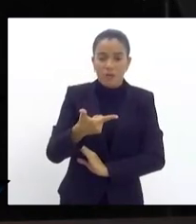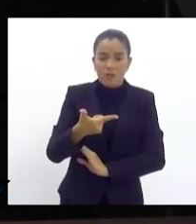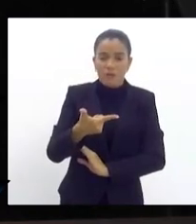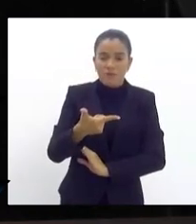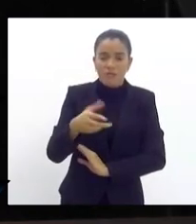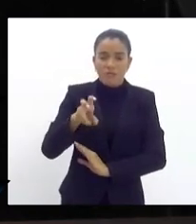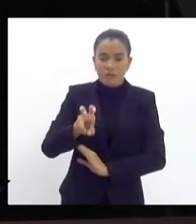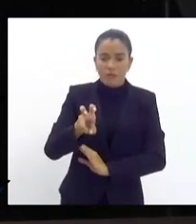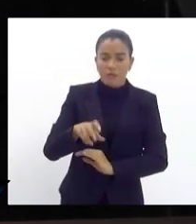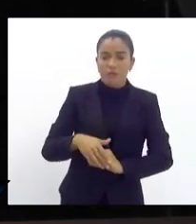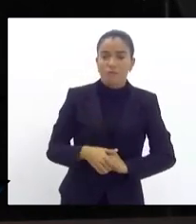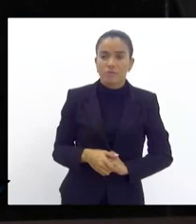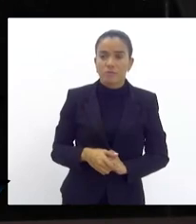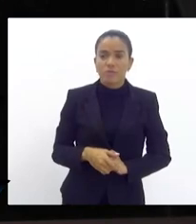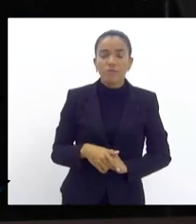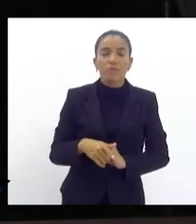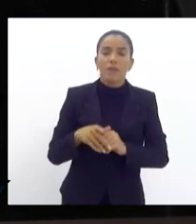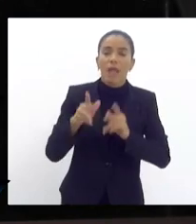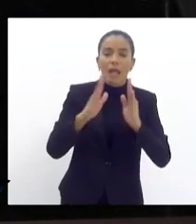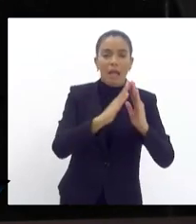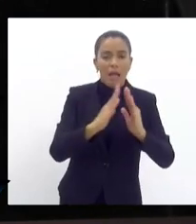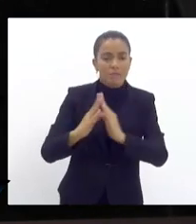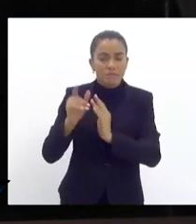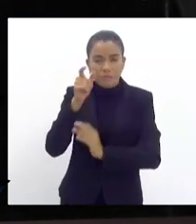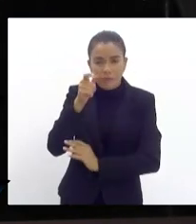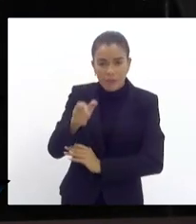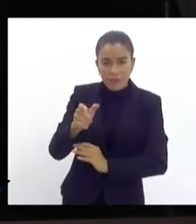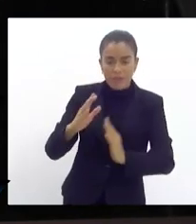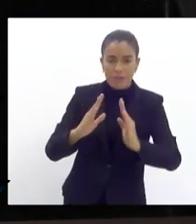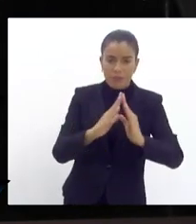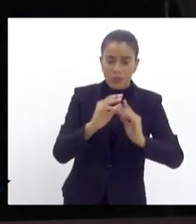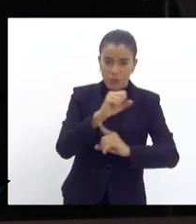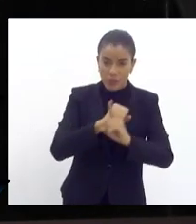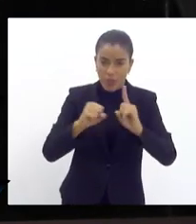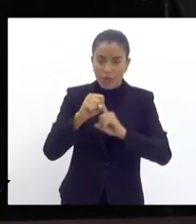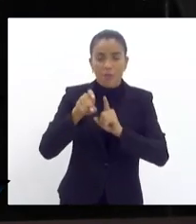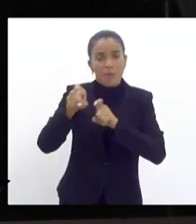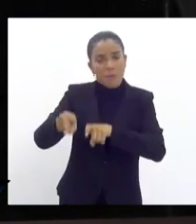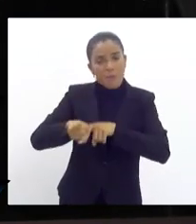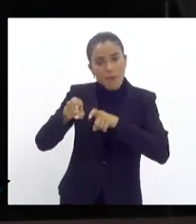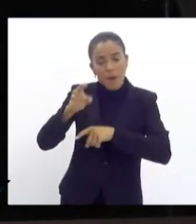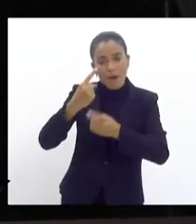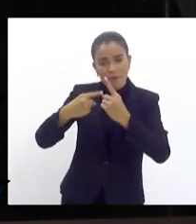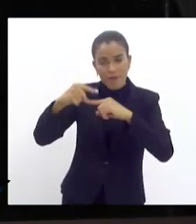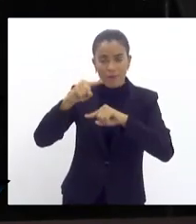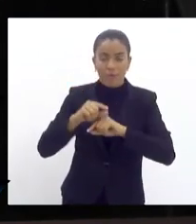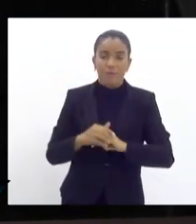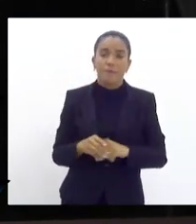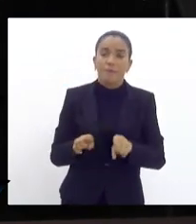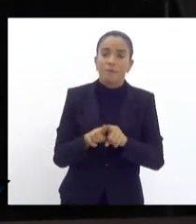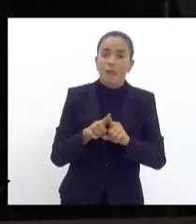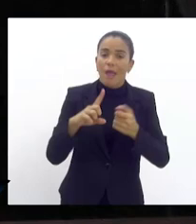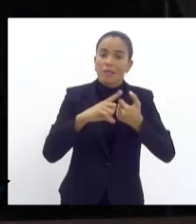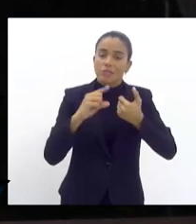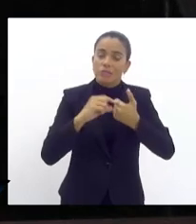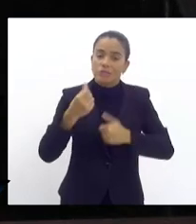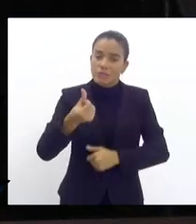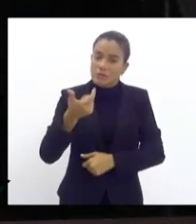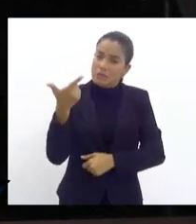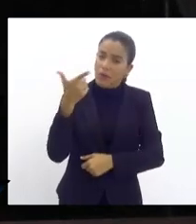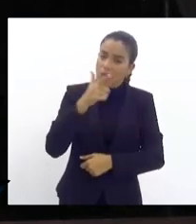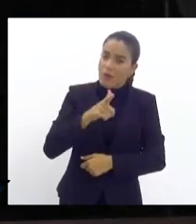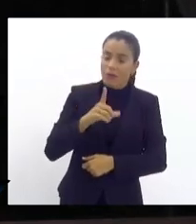2007 habitação de interesse social acentuamento de reforma agrária artigo 6º também terão direito a tarifa